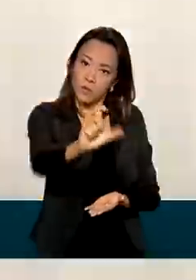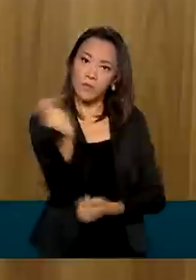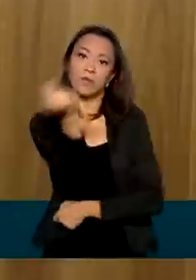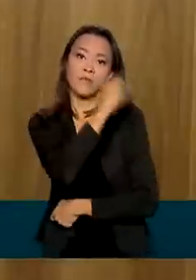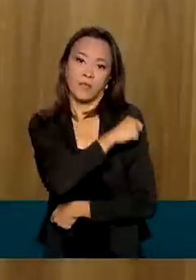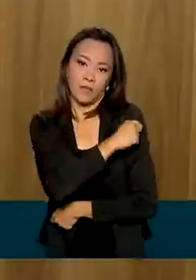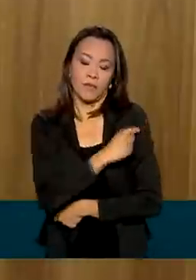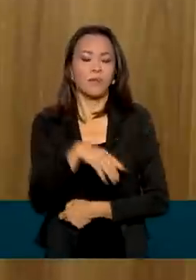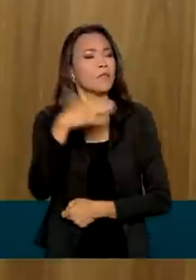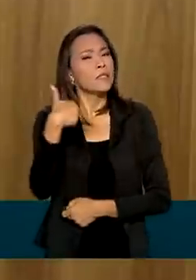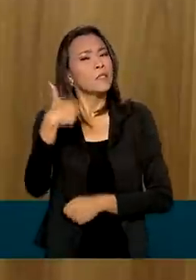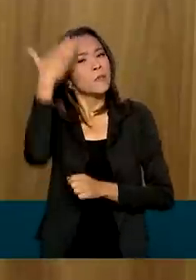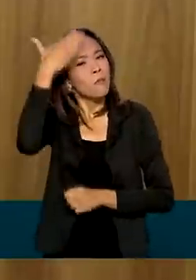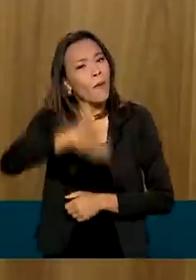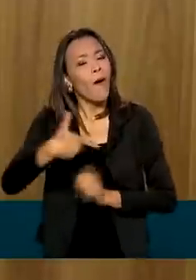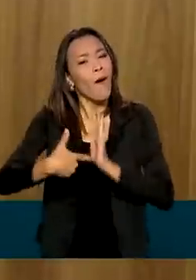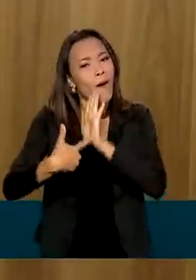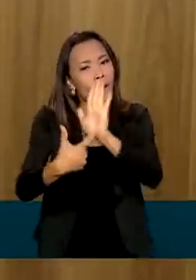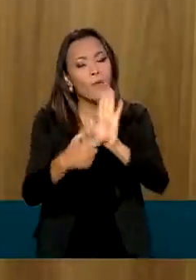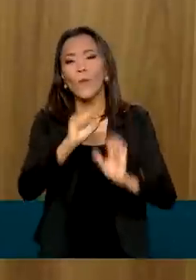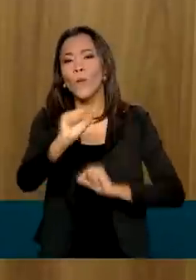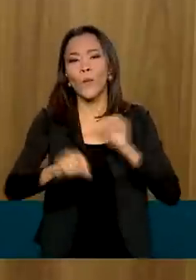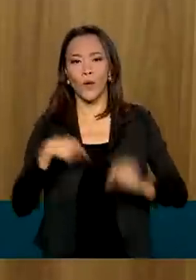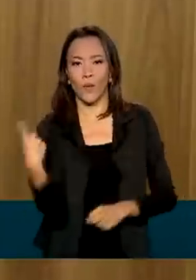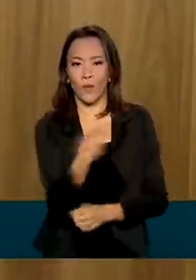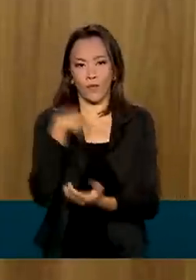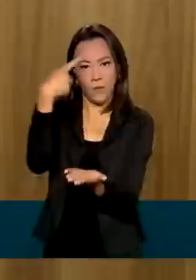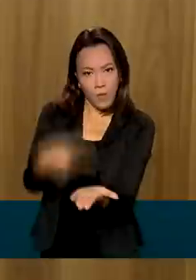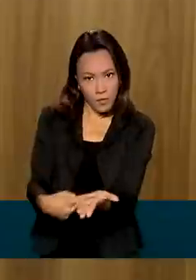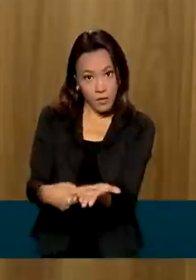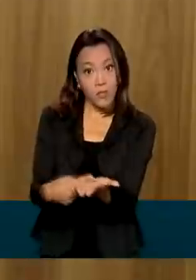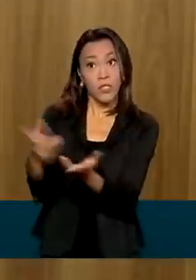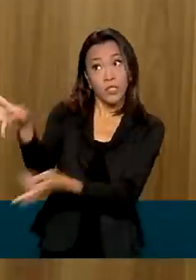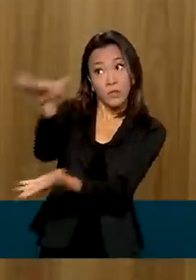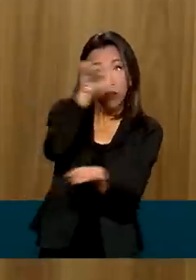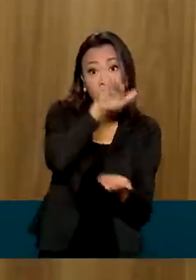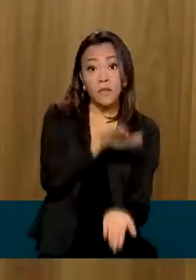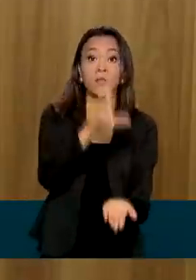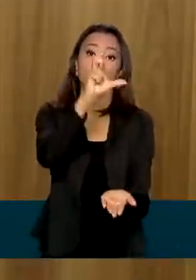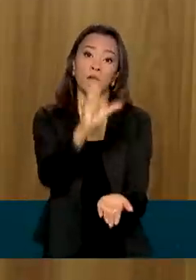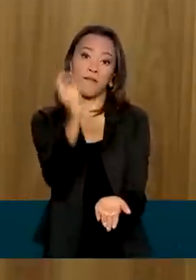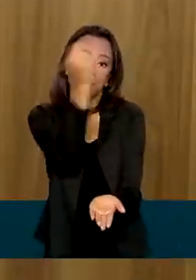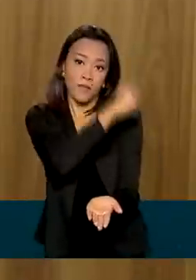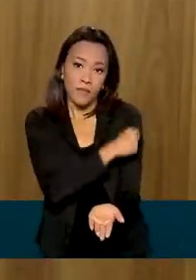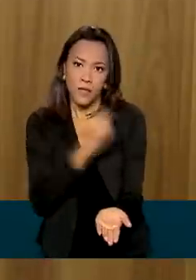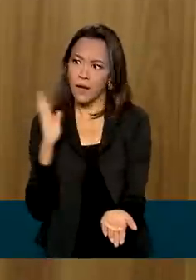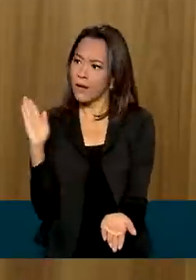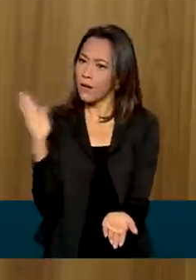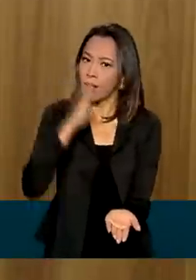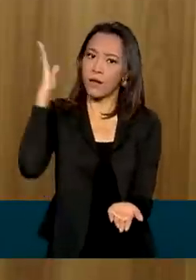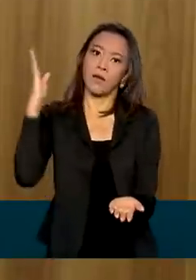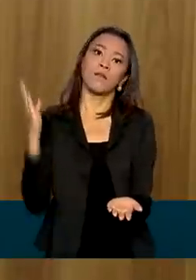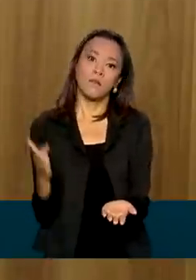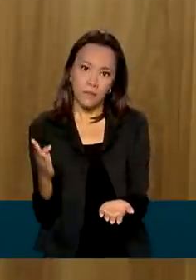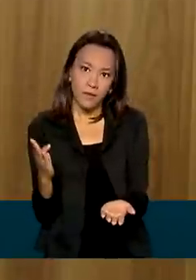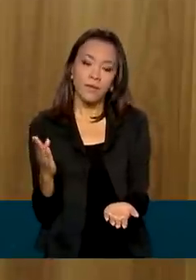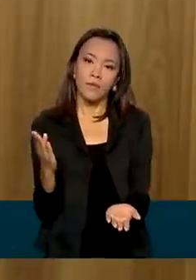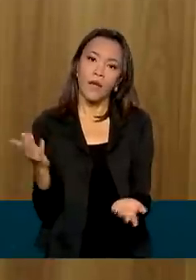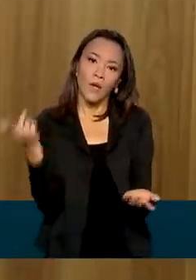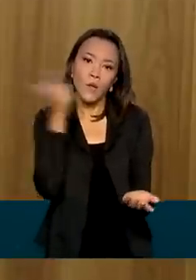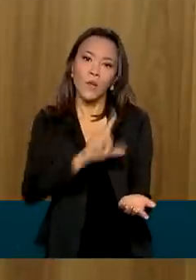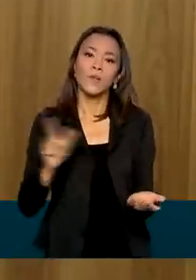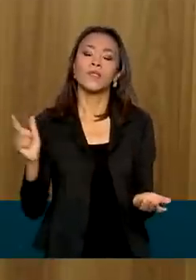vacinas, para mostrar o nosso compromisso em trazer vacinas de uma maneira mais rápida, para assim